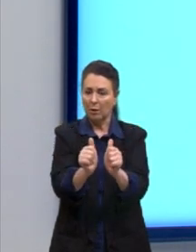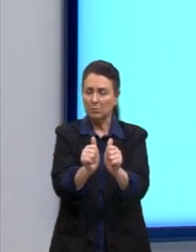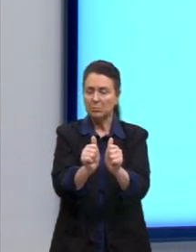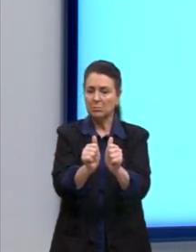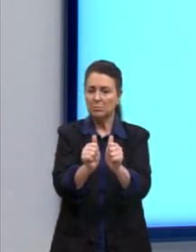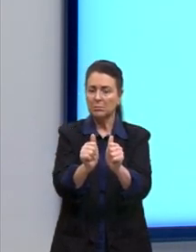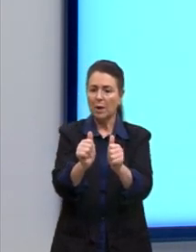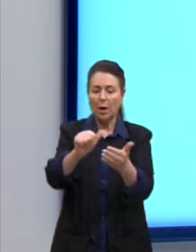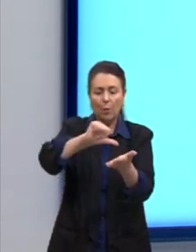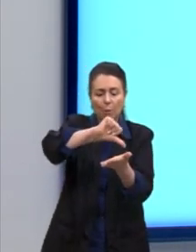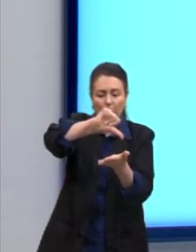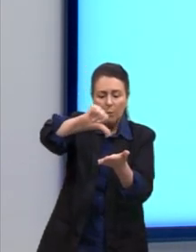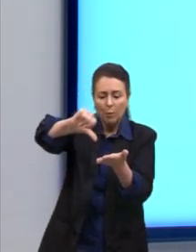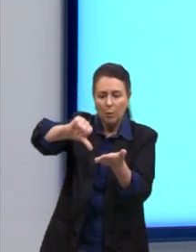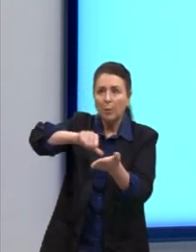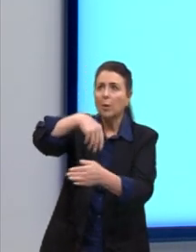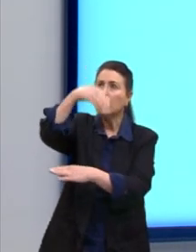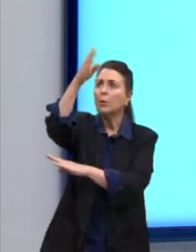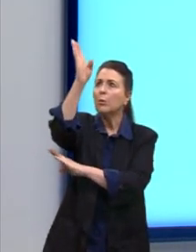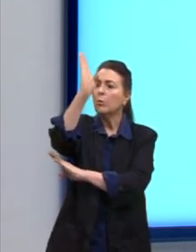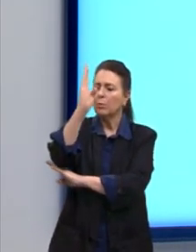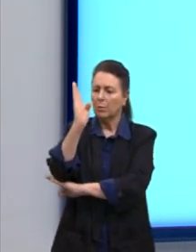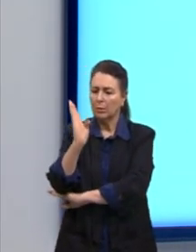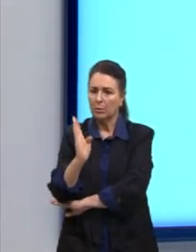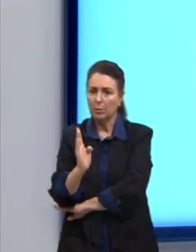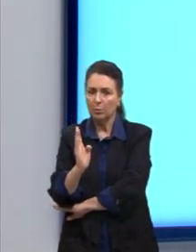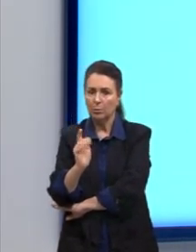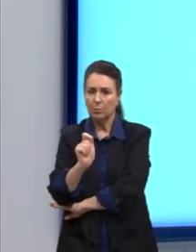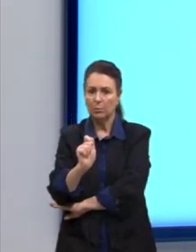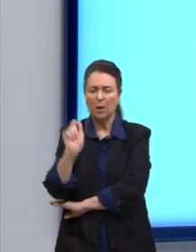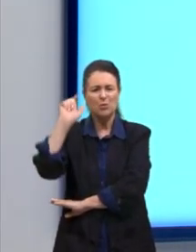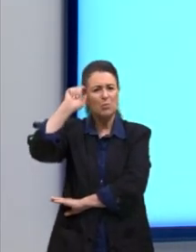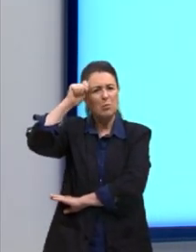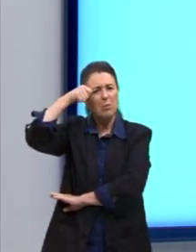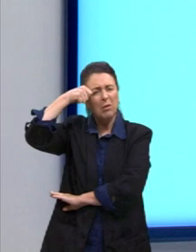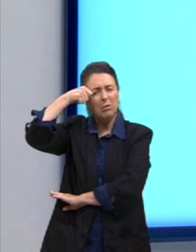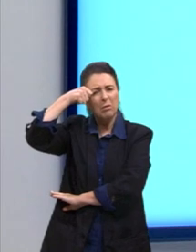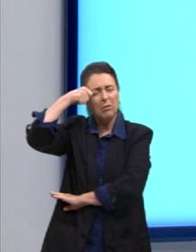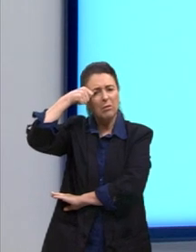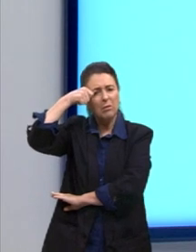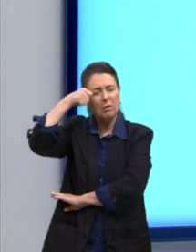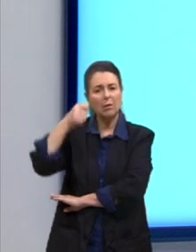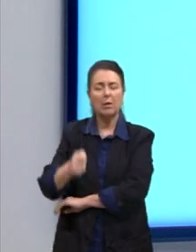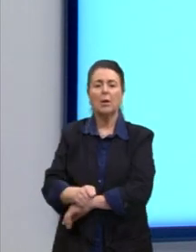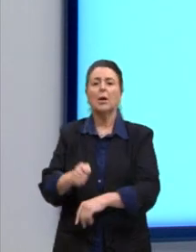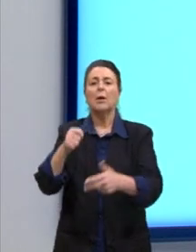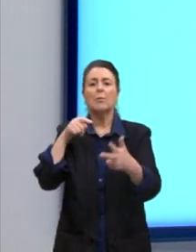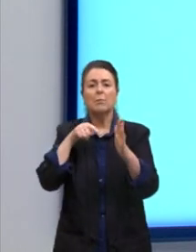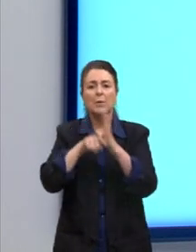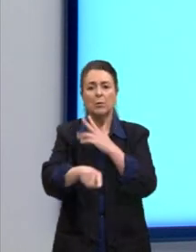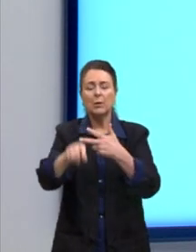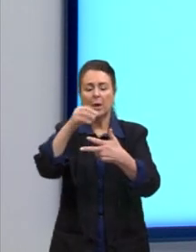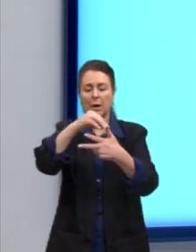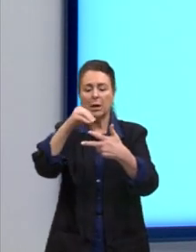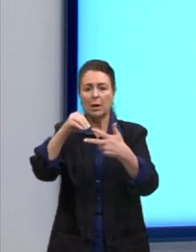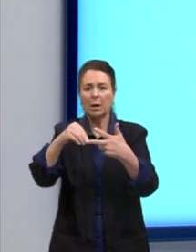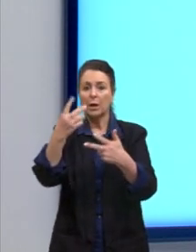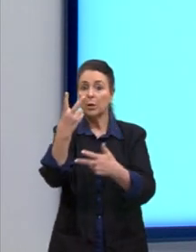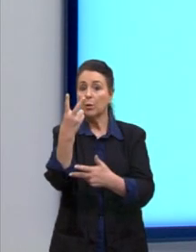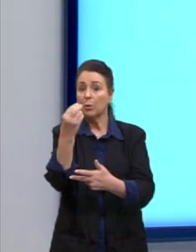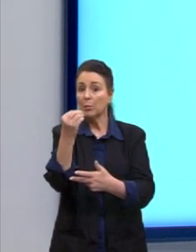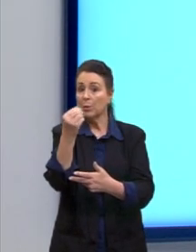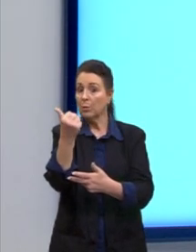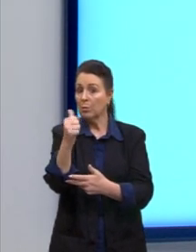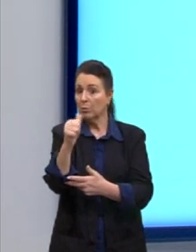tem um mapa do Brasil todo pintado de preto, uma questão do Enem de 2011, e a gente tem